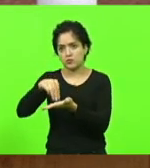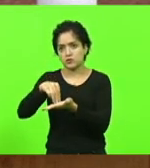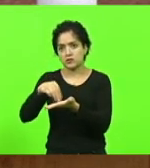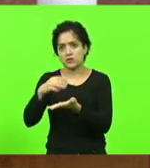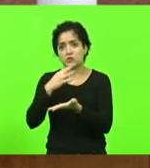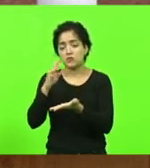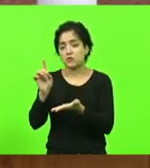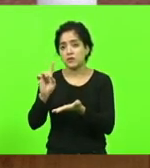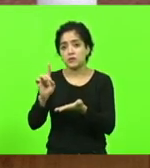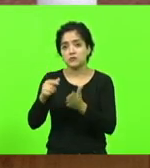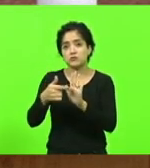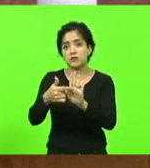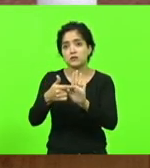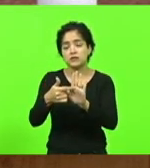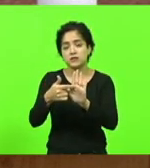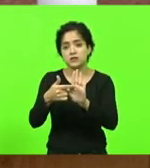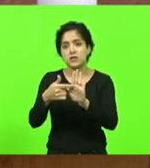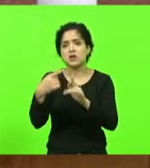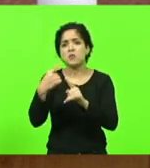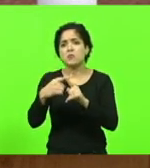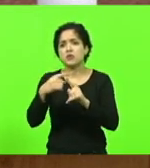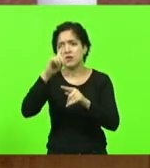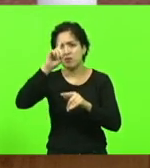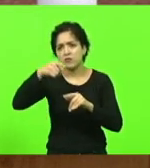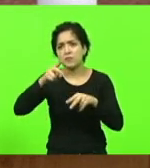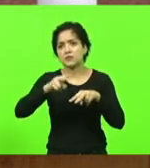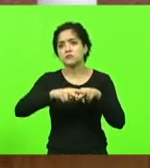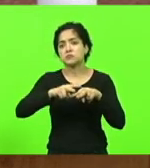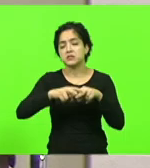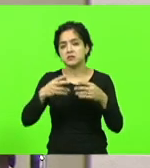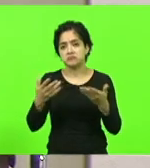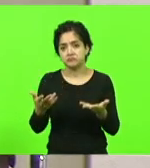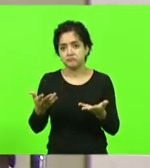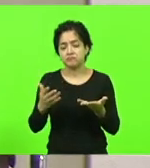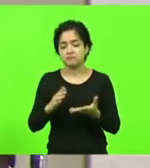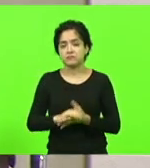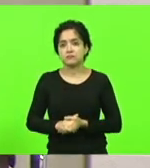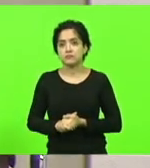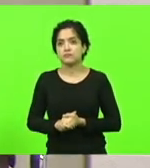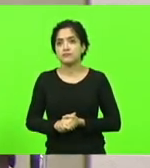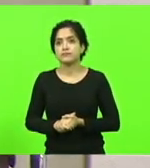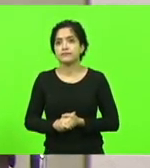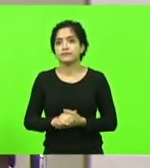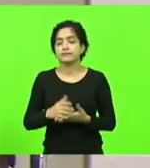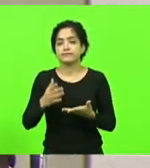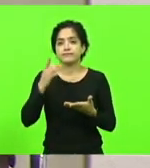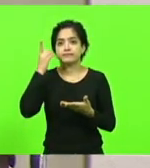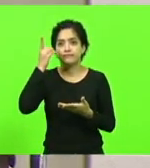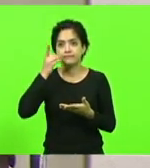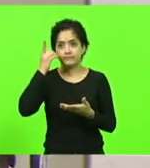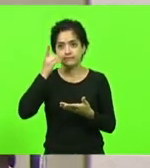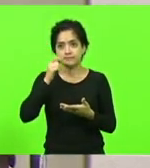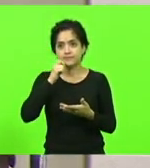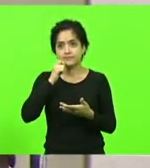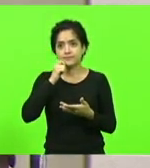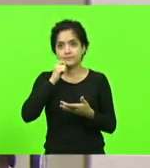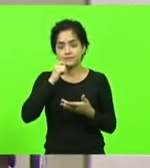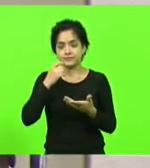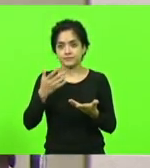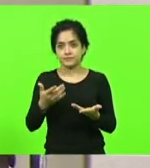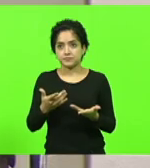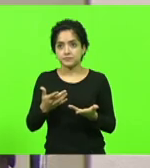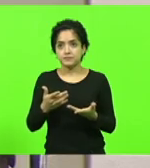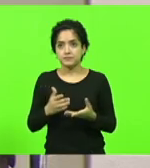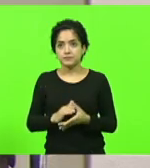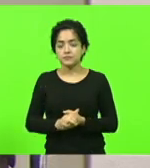conheço o conteúdo do processo porque foi o mandado de prisão. Com a palavra o deputado Daniel Campagnolo. Senhor presidente, eu achei